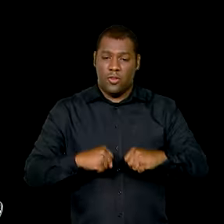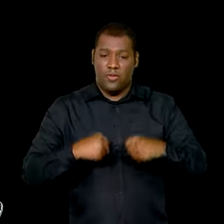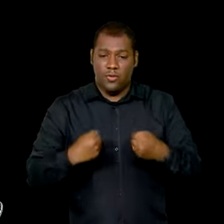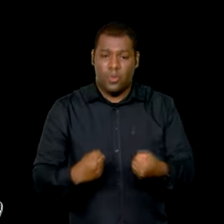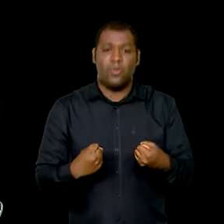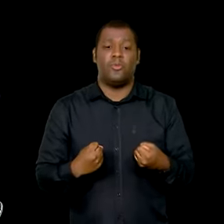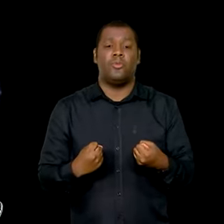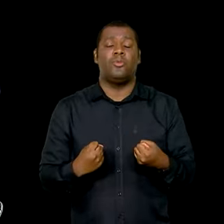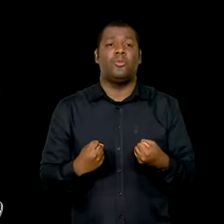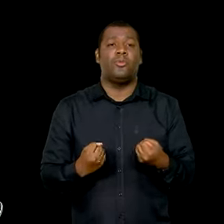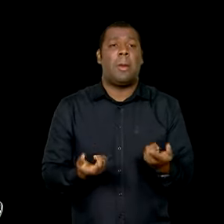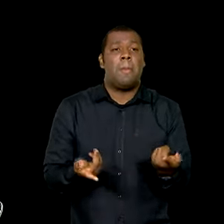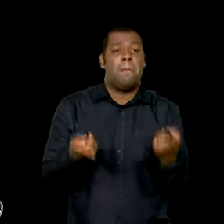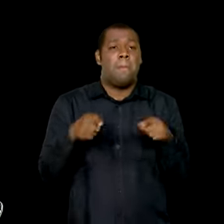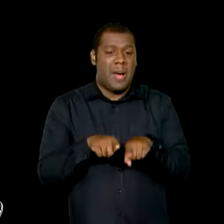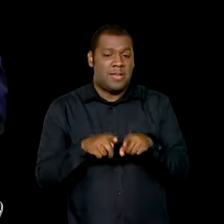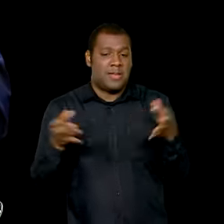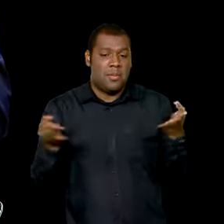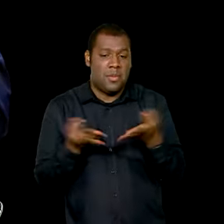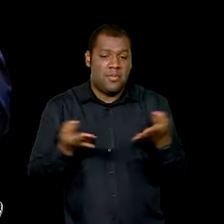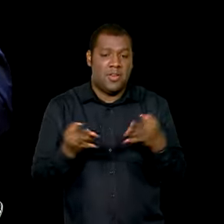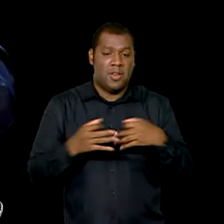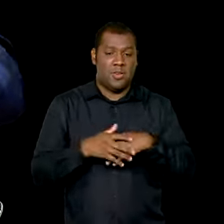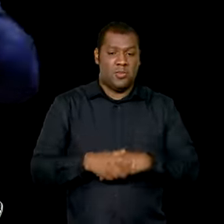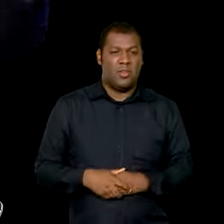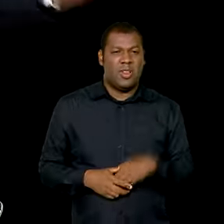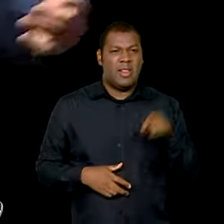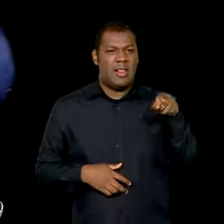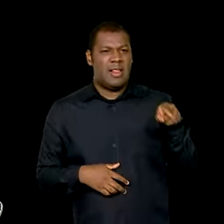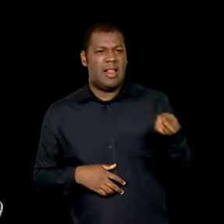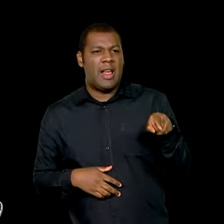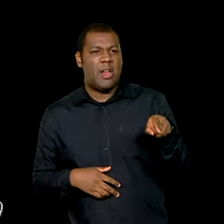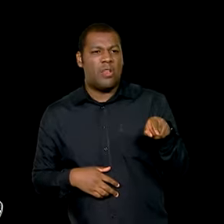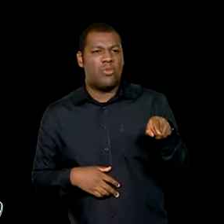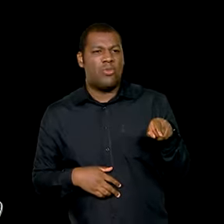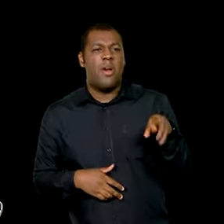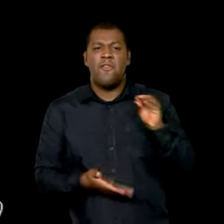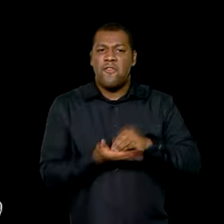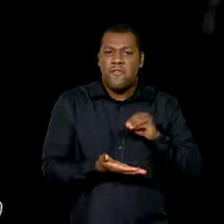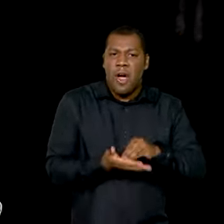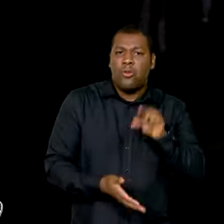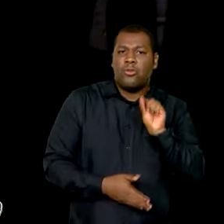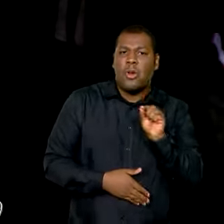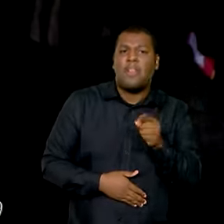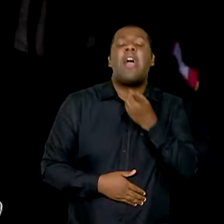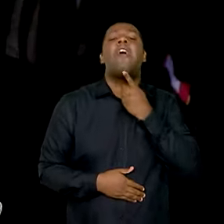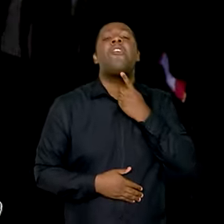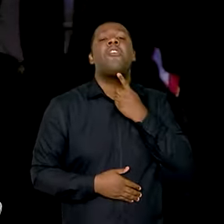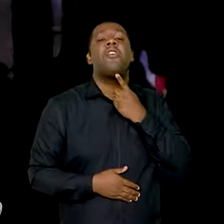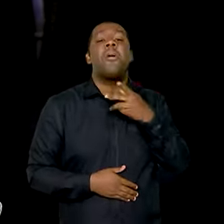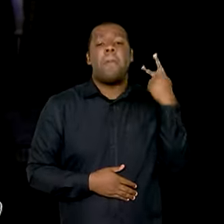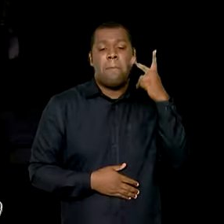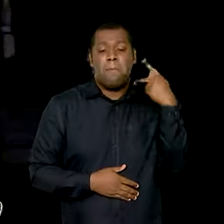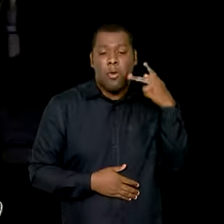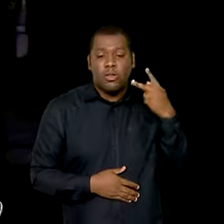casamento perfeito do equipamento que falta e da vontade do parlamentar de ajudar o seu município e a sua região. Obrigado.